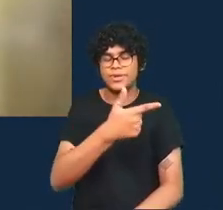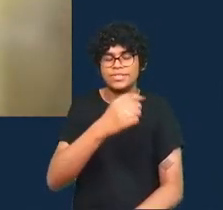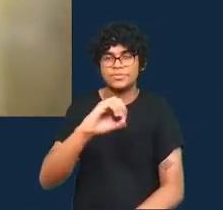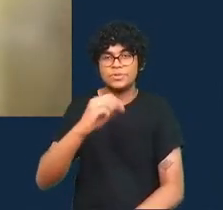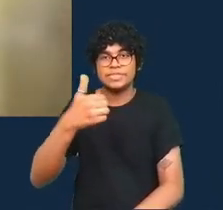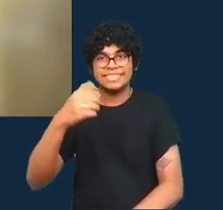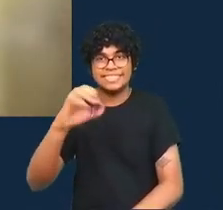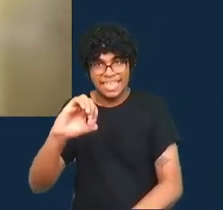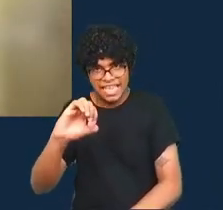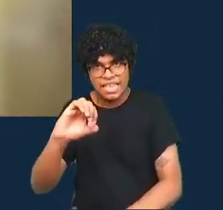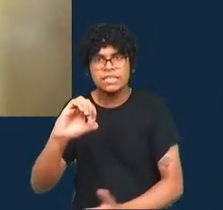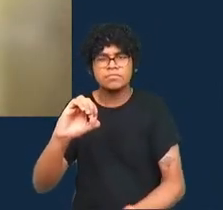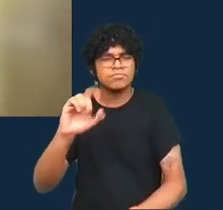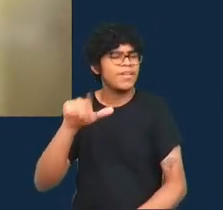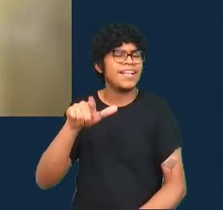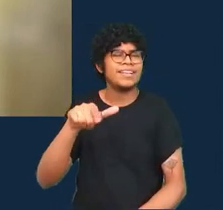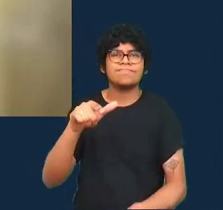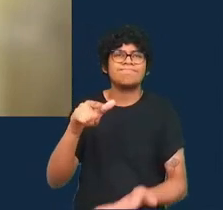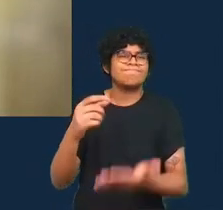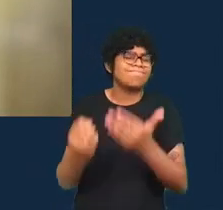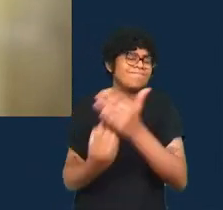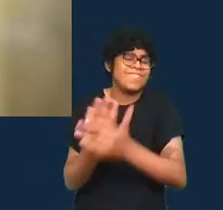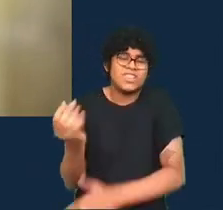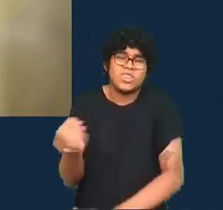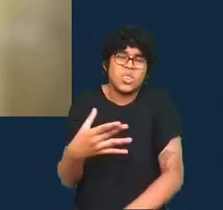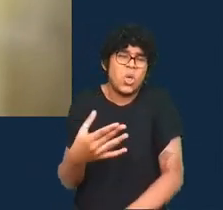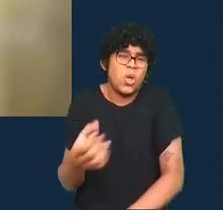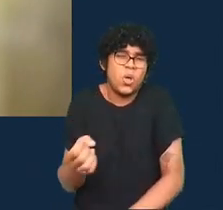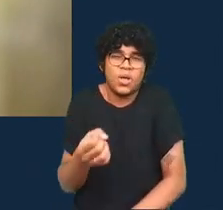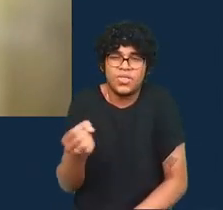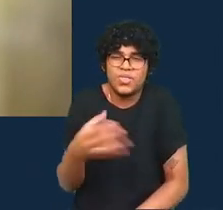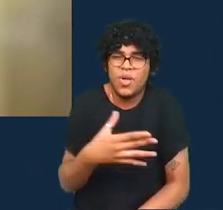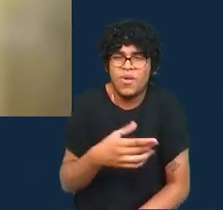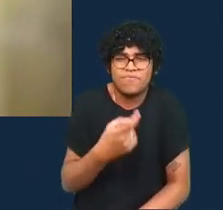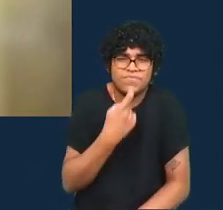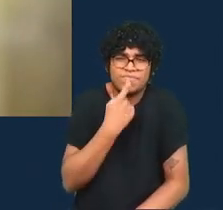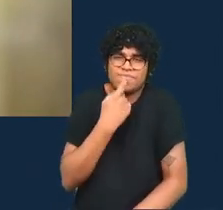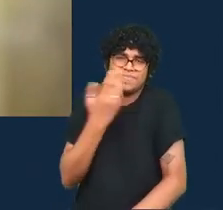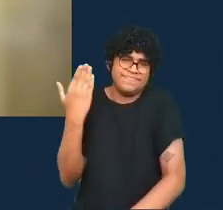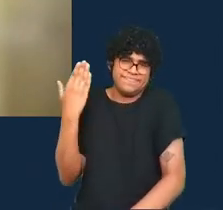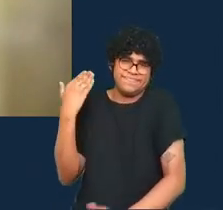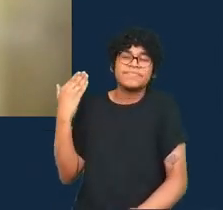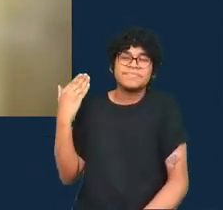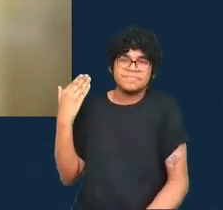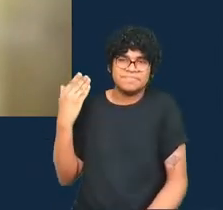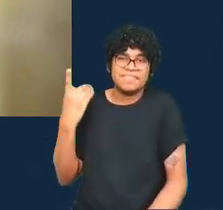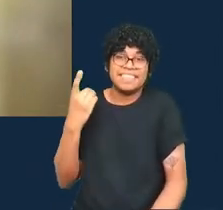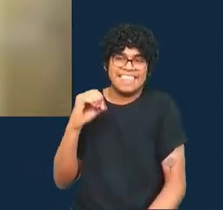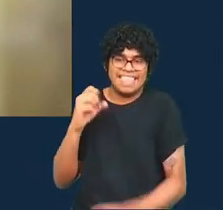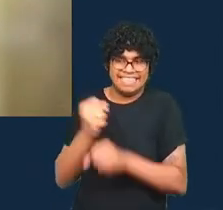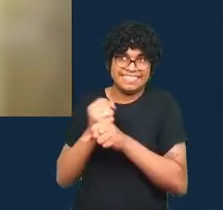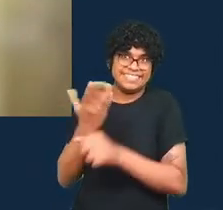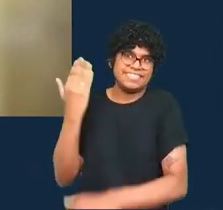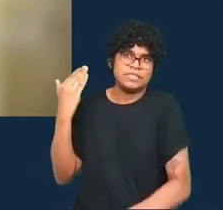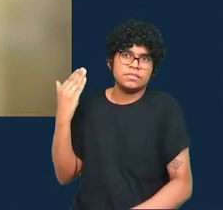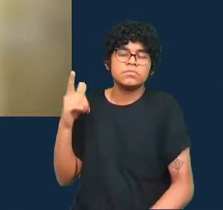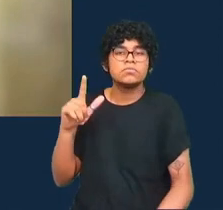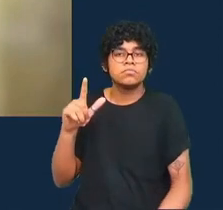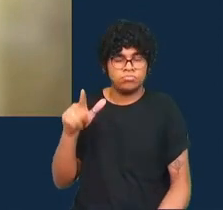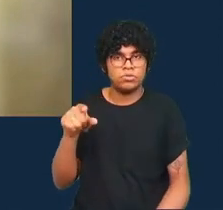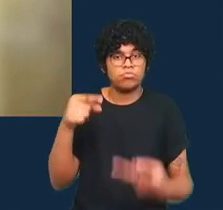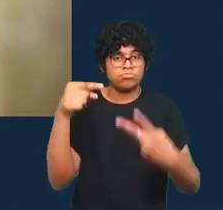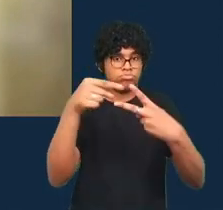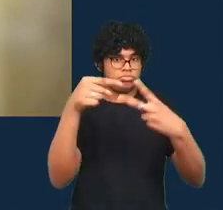estava sendo criada há 10 anos eu acho que ela mencionou essas três coisas que são importantes